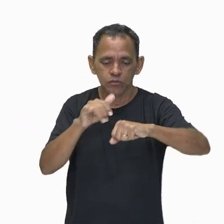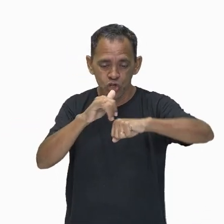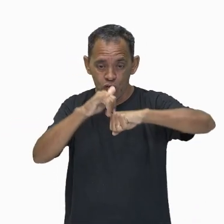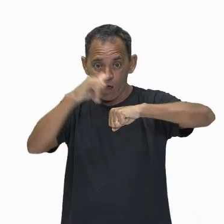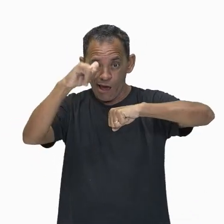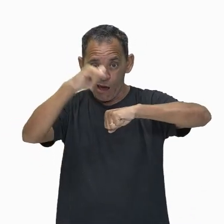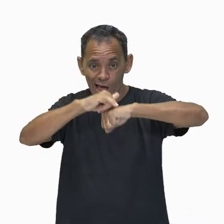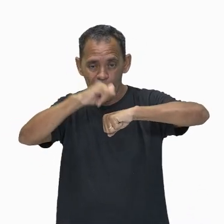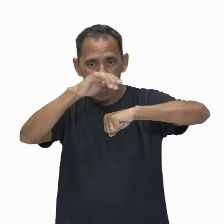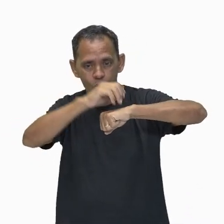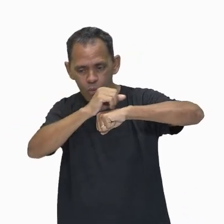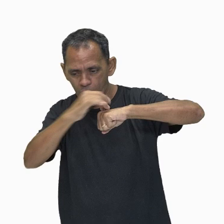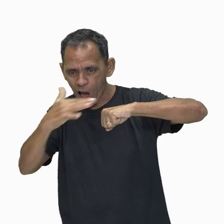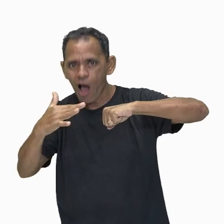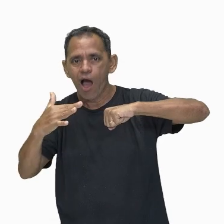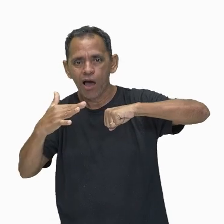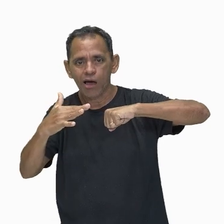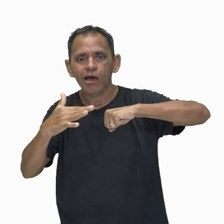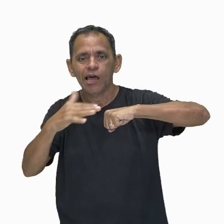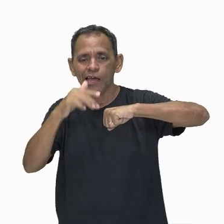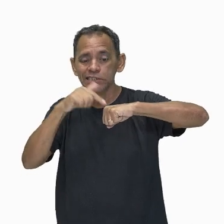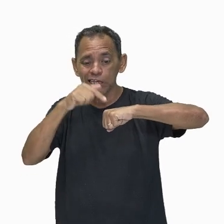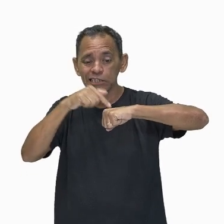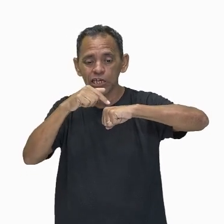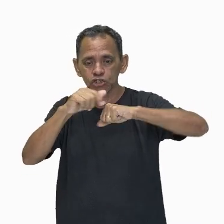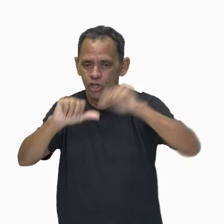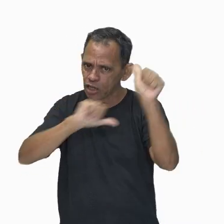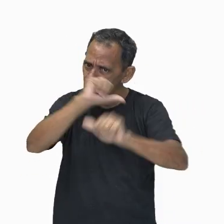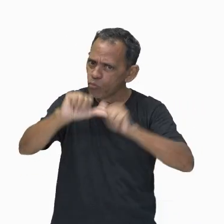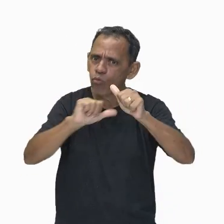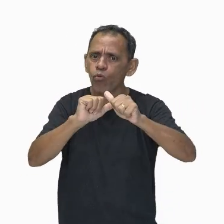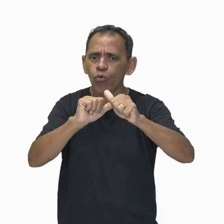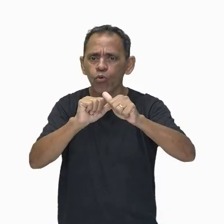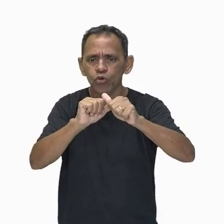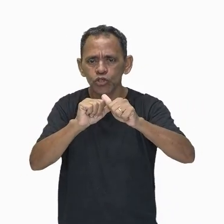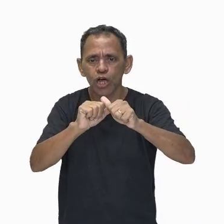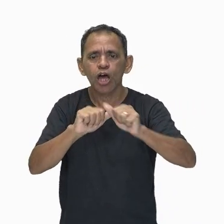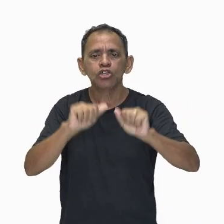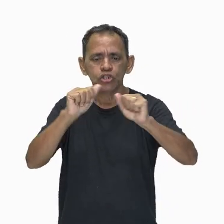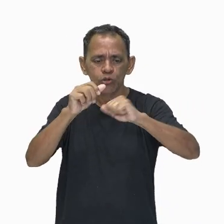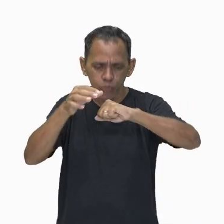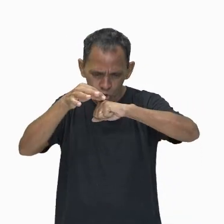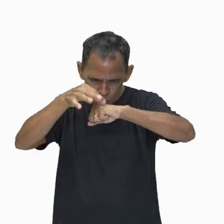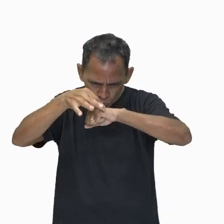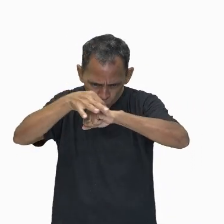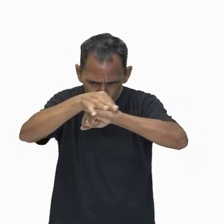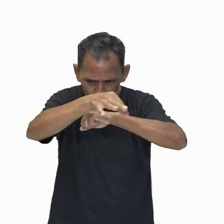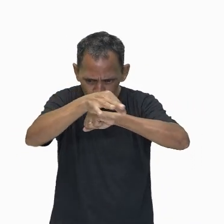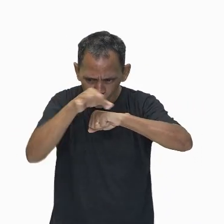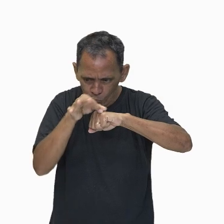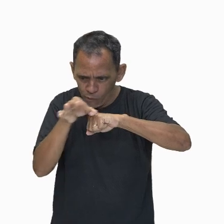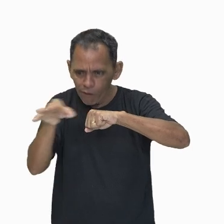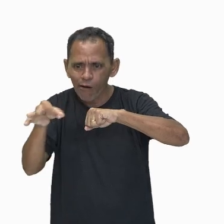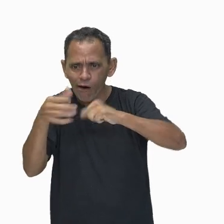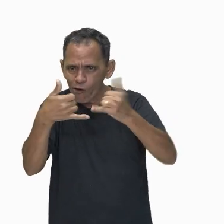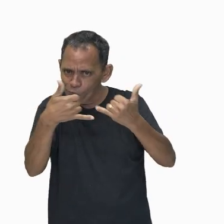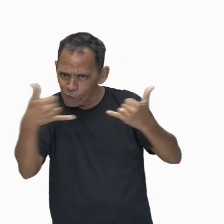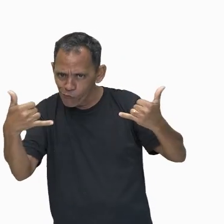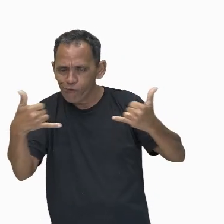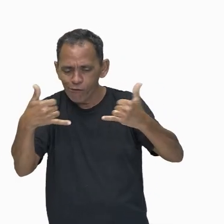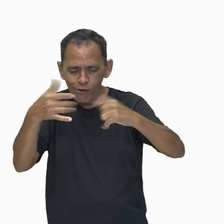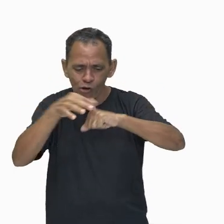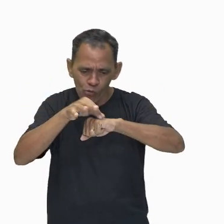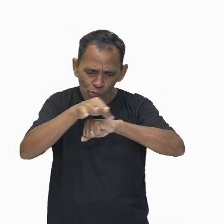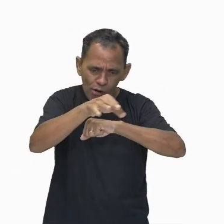a casa, fazendo com que essa energia se transforme em uma energia térmica, tá pessoal? Então, é importante que tu note